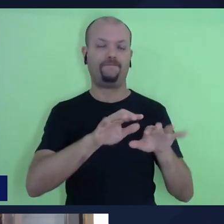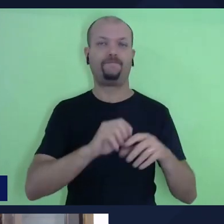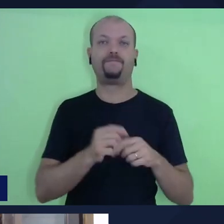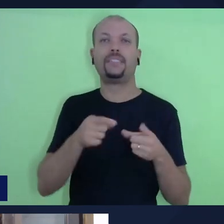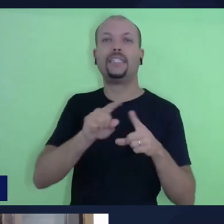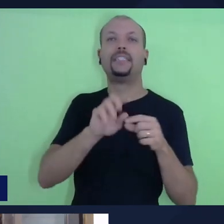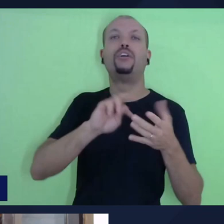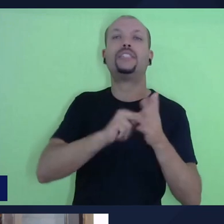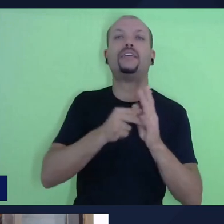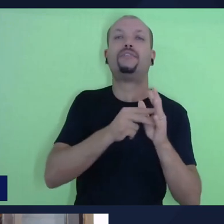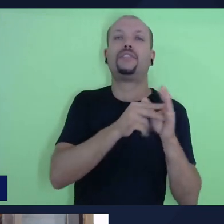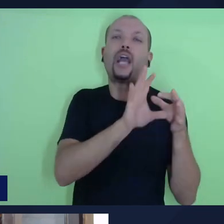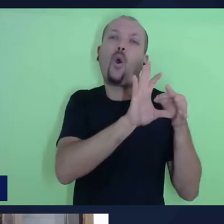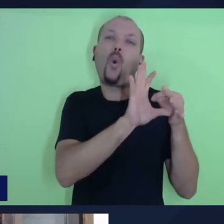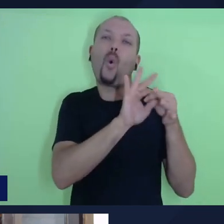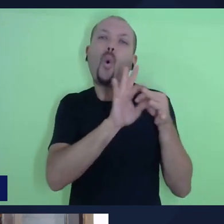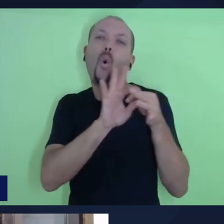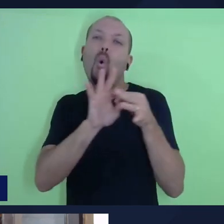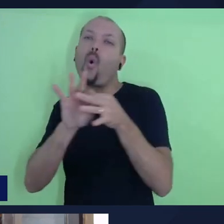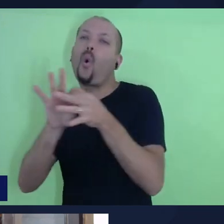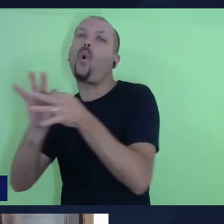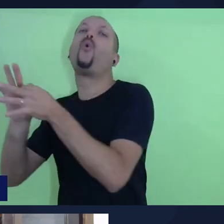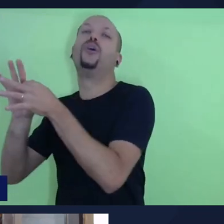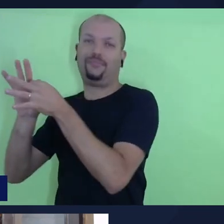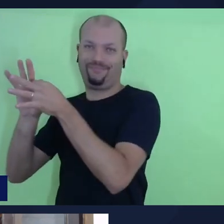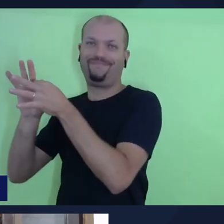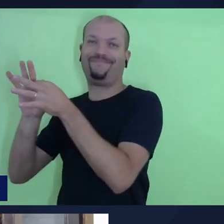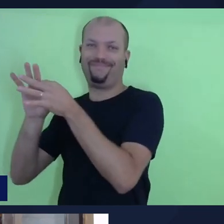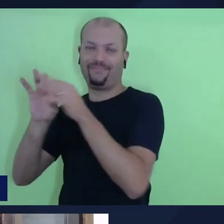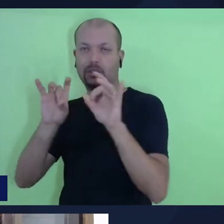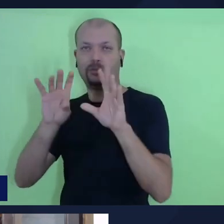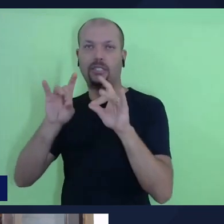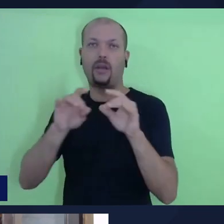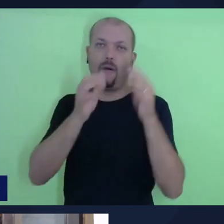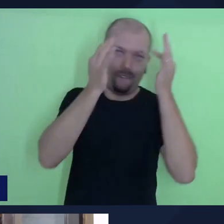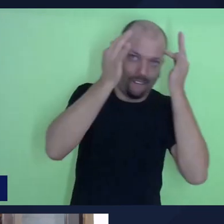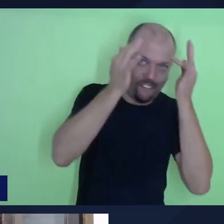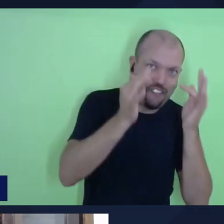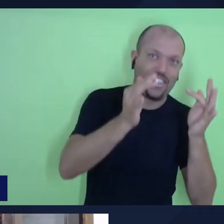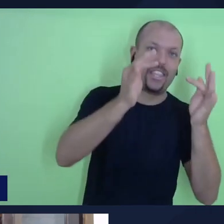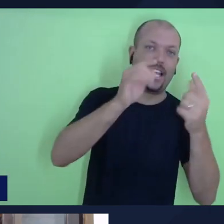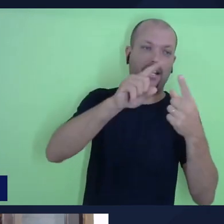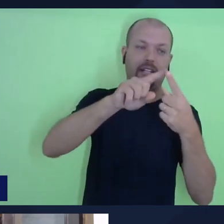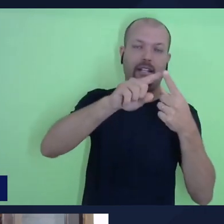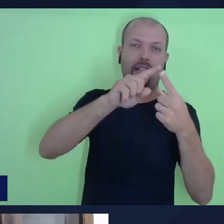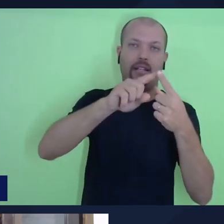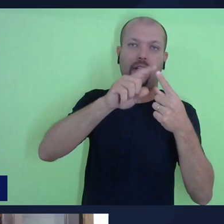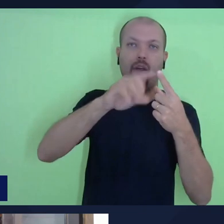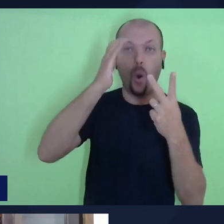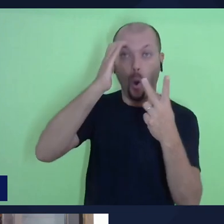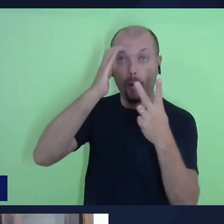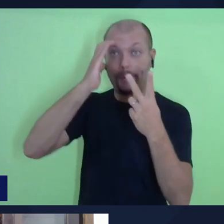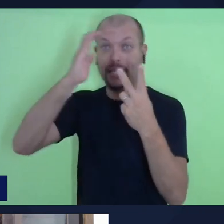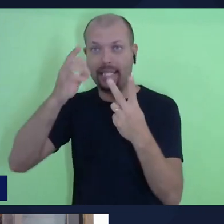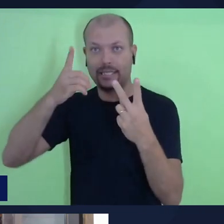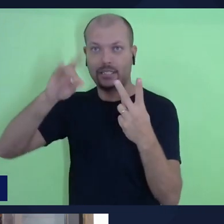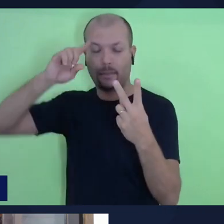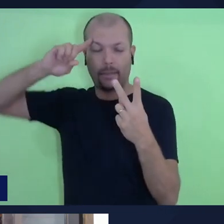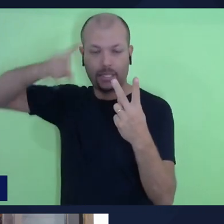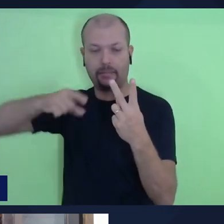encadeamento, vamos dizer assim, de fidelidade, de guarda os mandamentos de Deus e, como